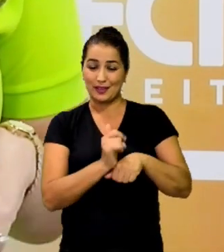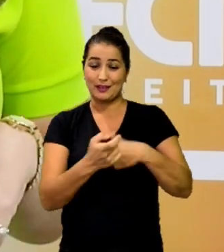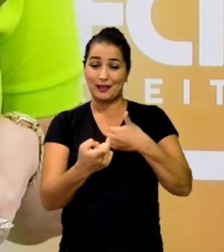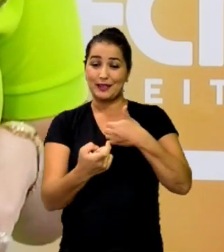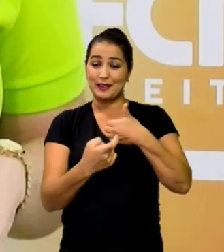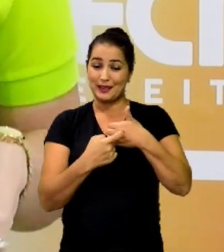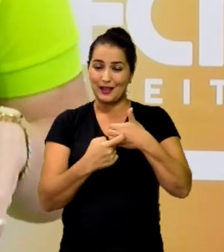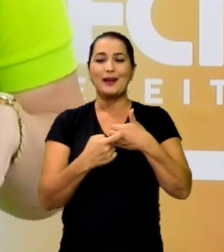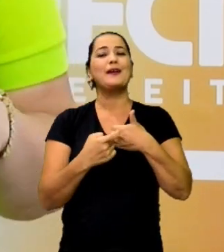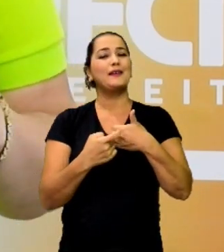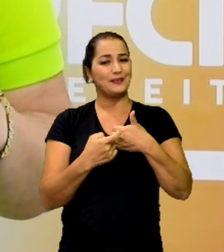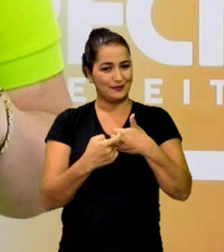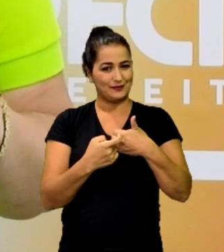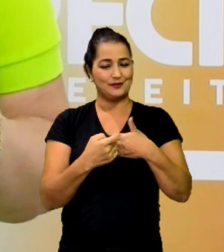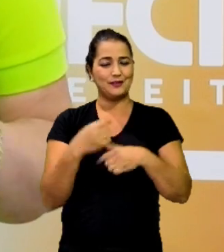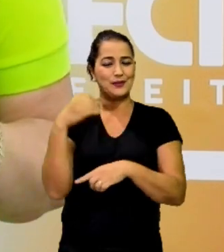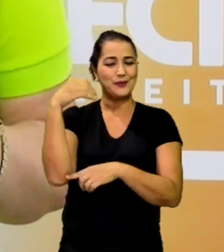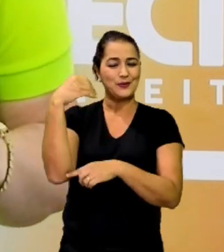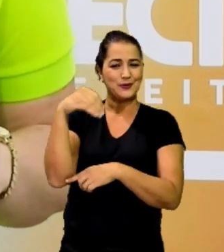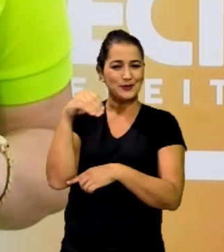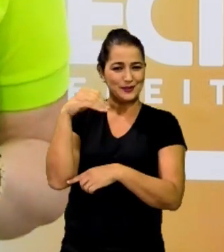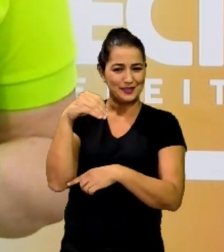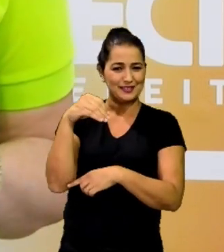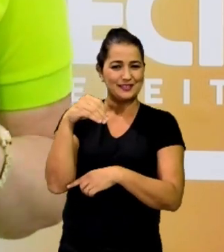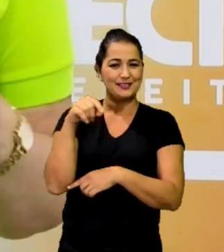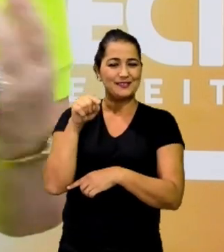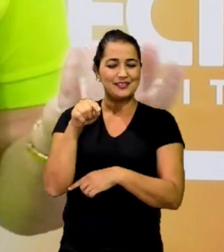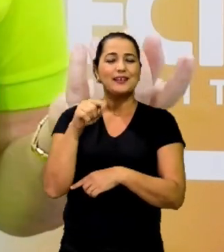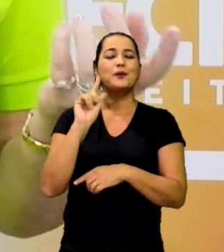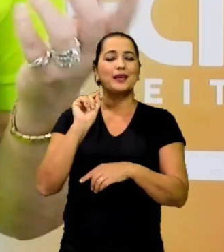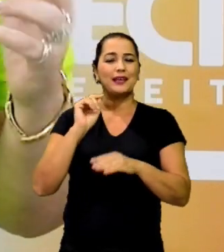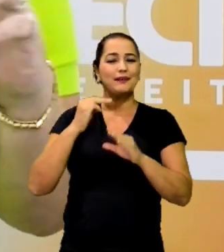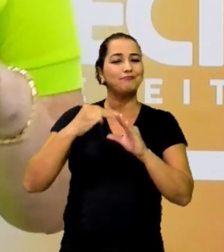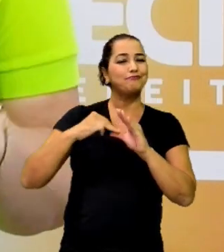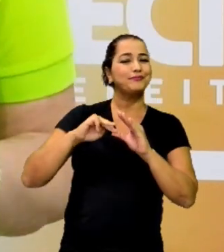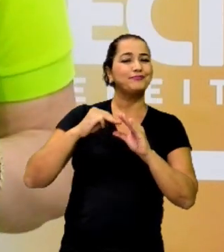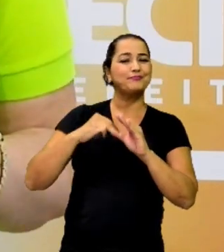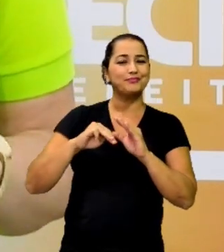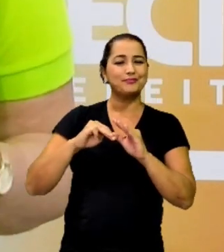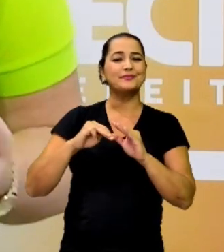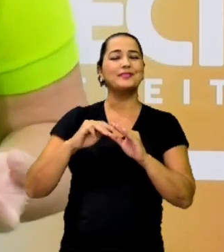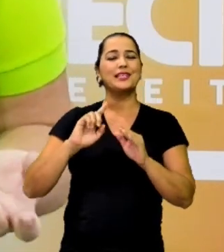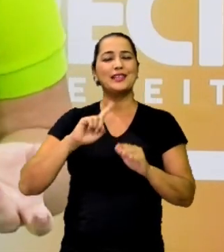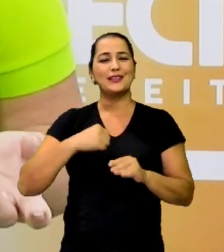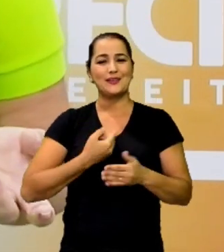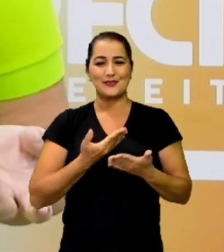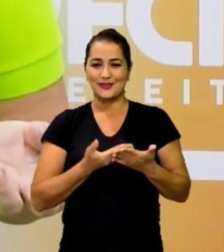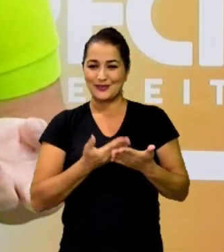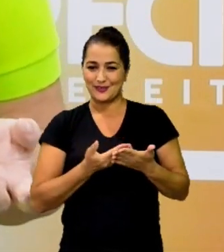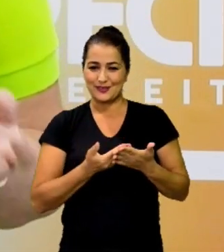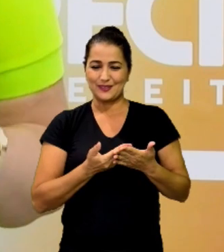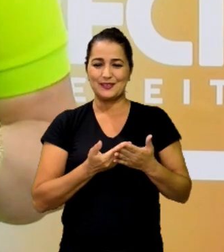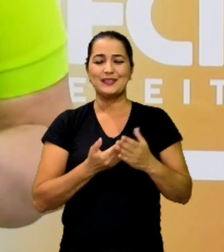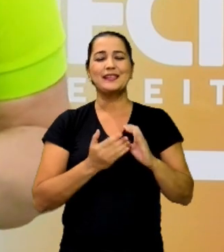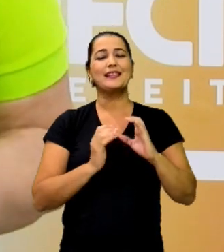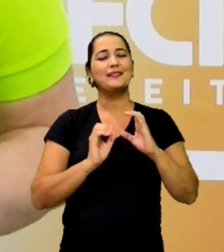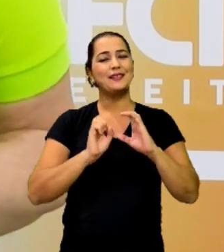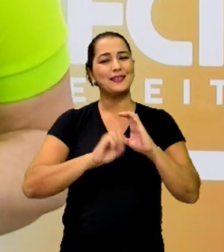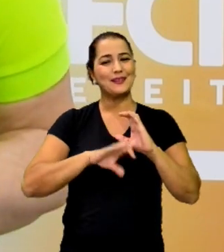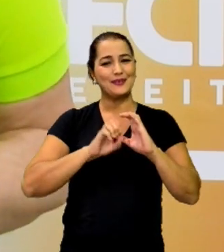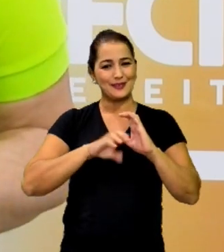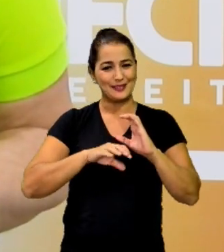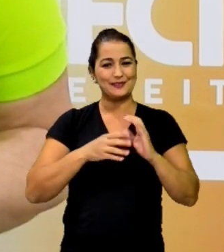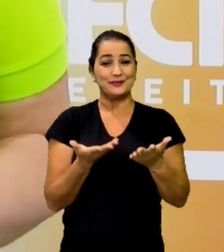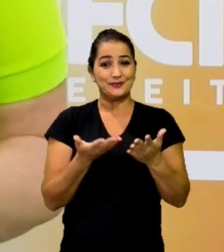nossa videoaula, ativa o sininho para você receber as notificações das nossas aulas aqui do Educa Recife. Fico